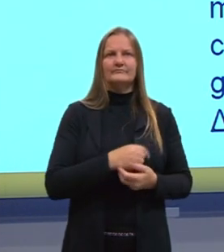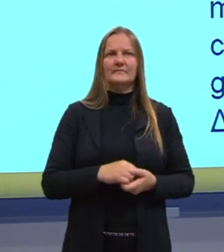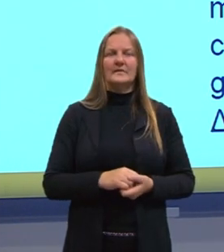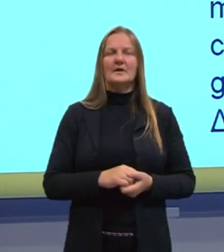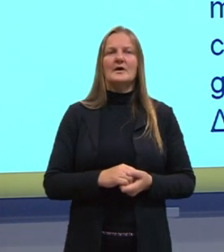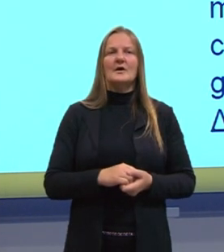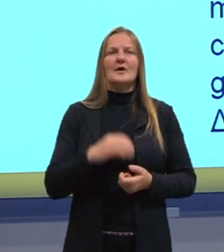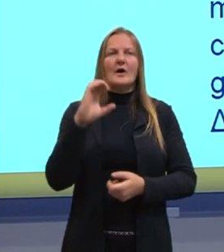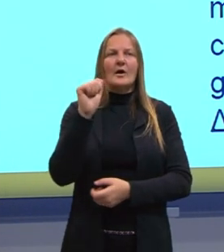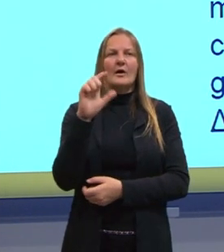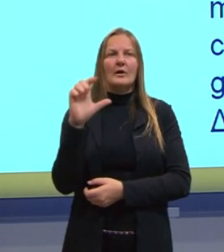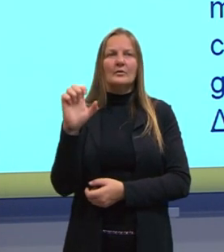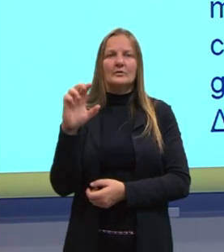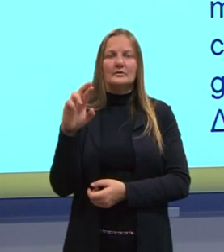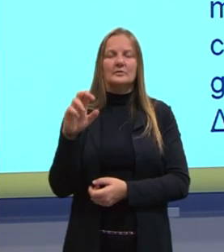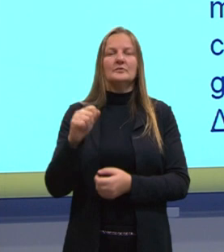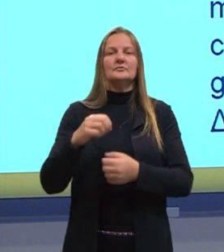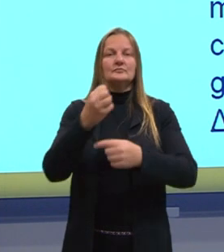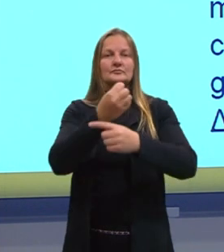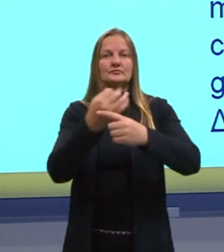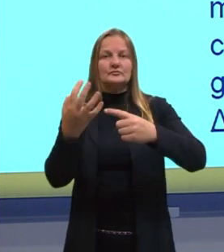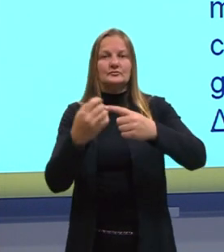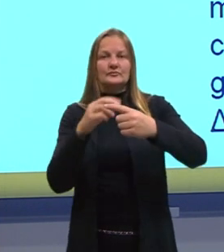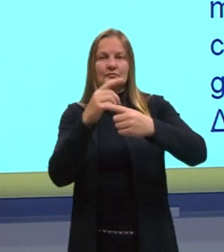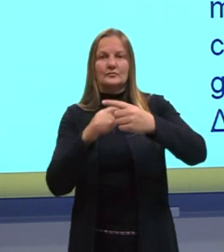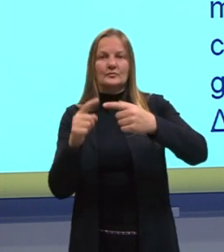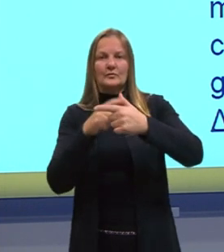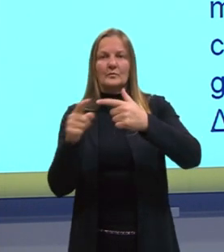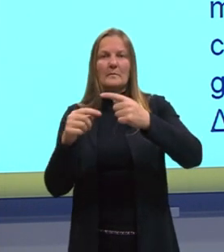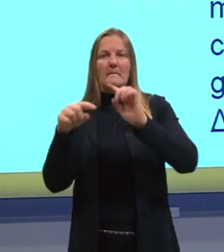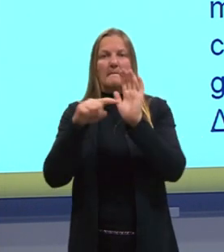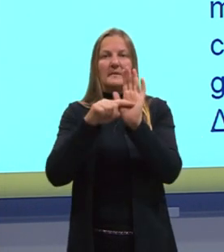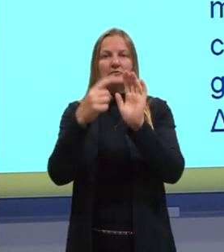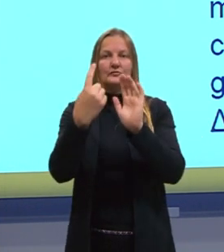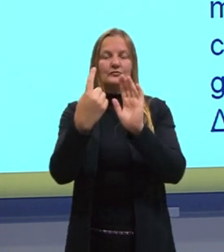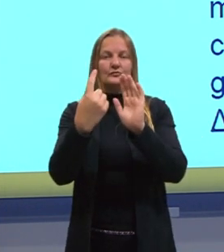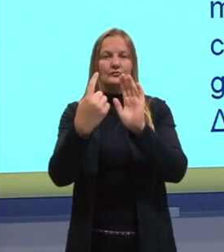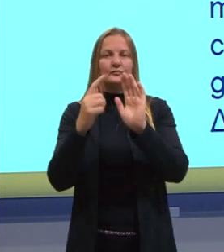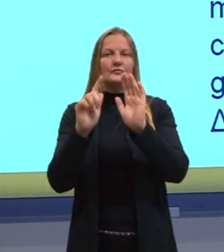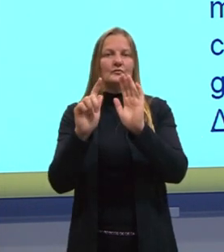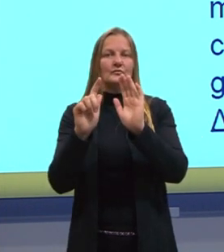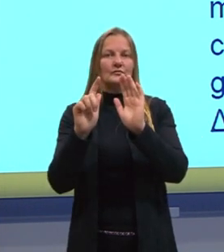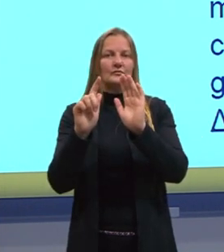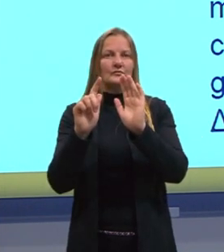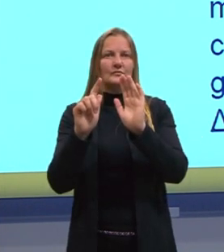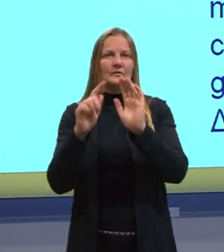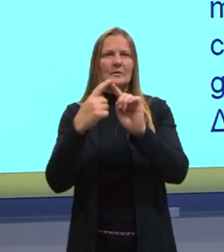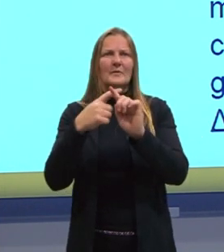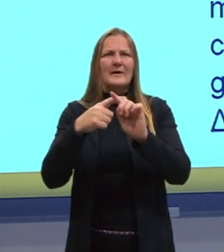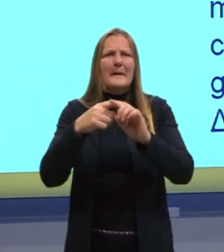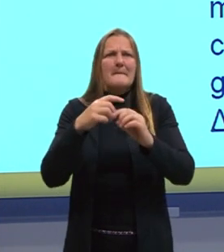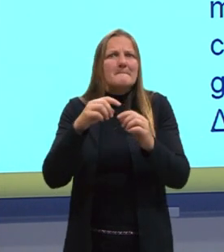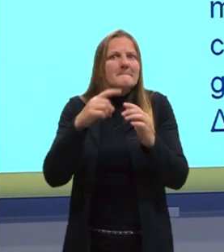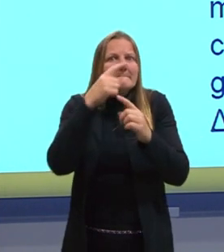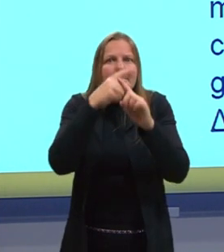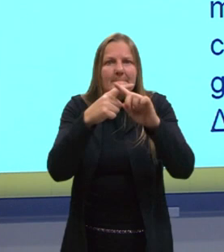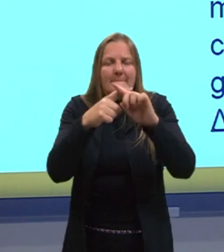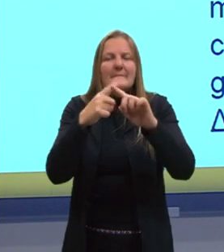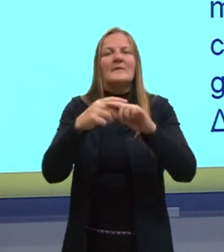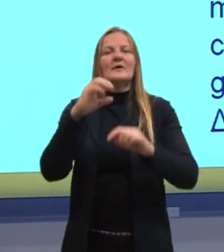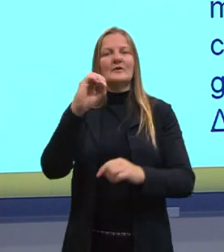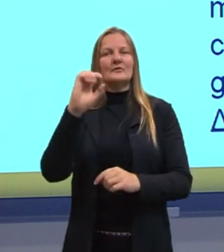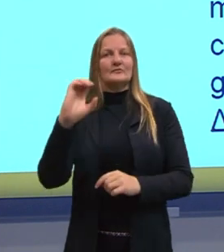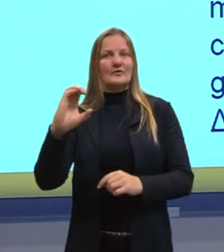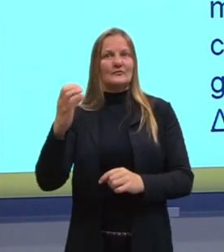Caloria, né, multiplicado por grama, elevado a menos um, então aqui a gente tem o menos um, multiplicado, então, pelo grau